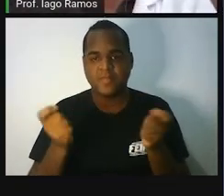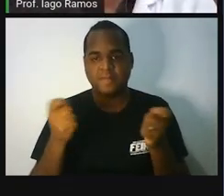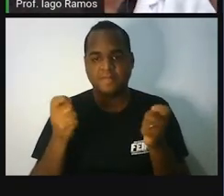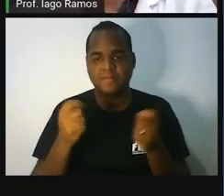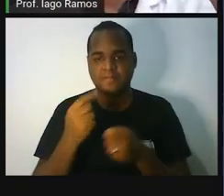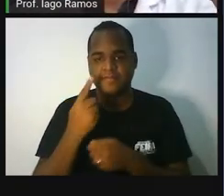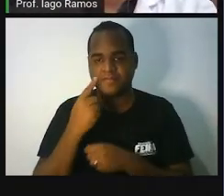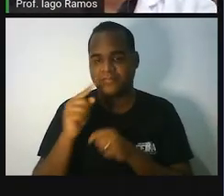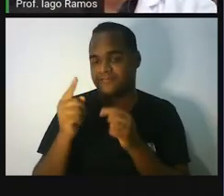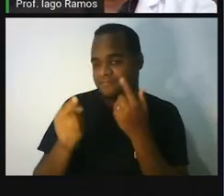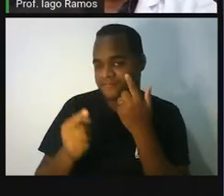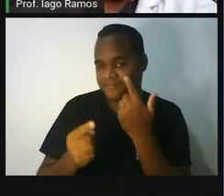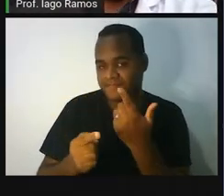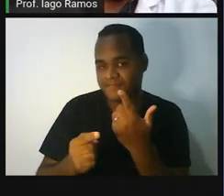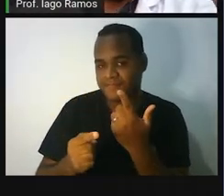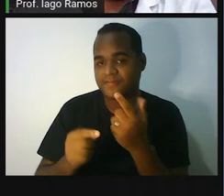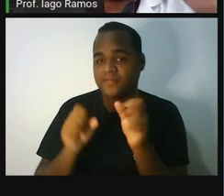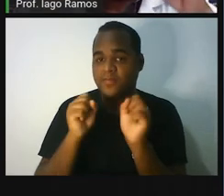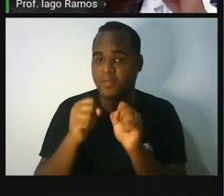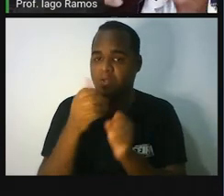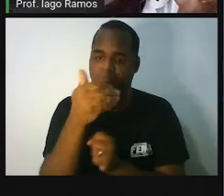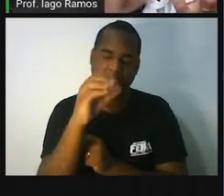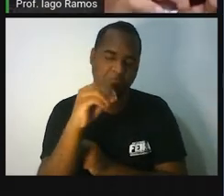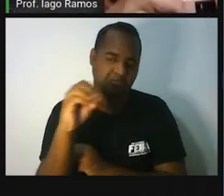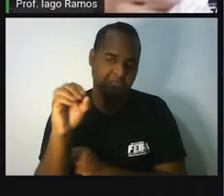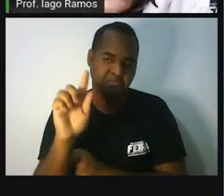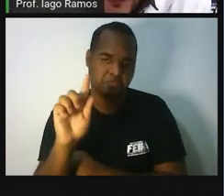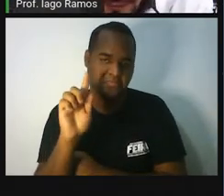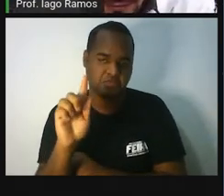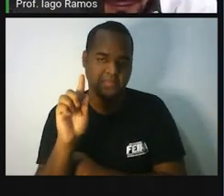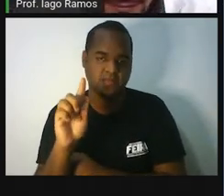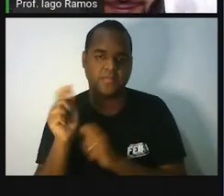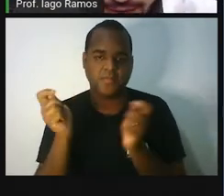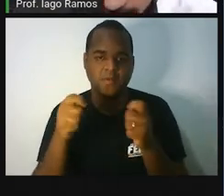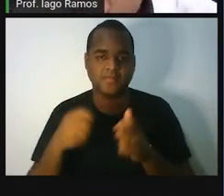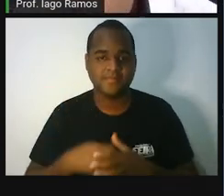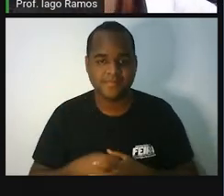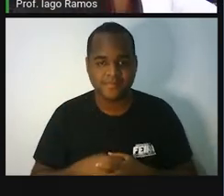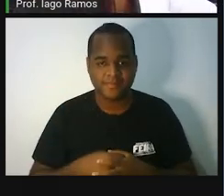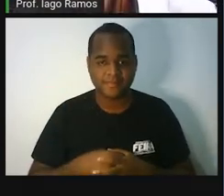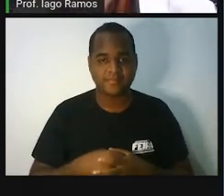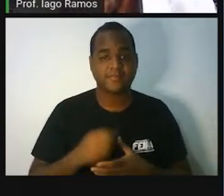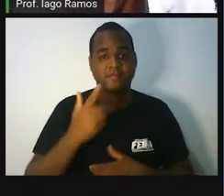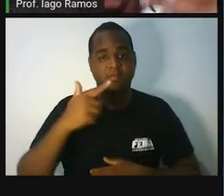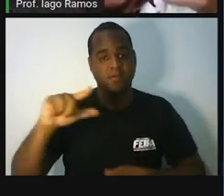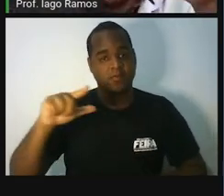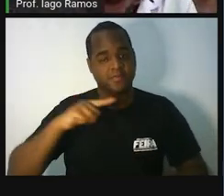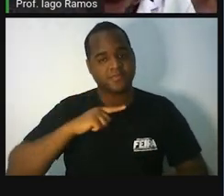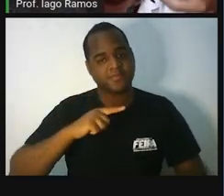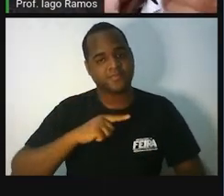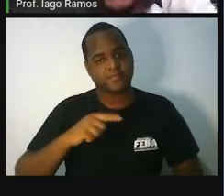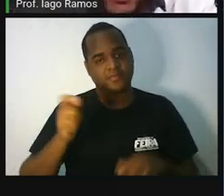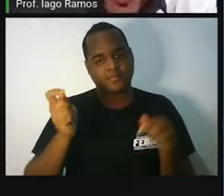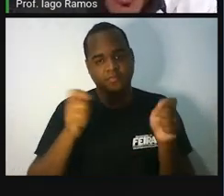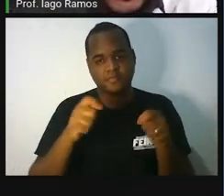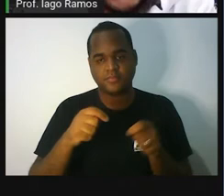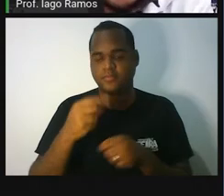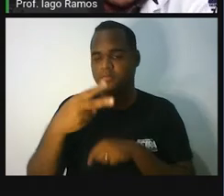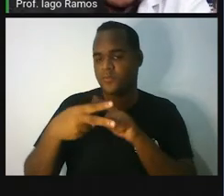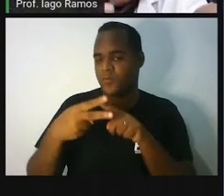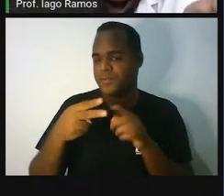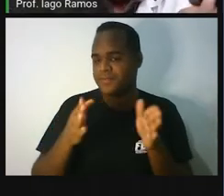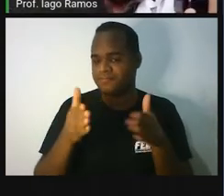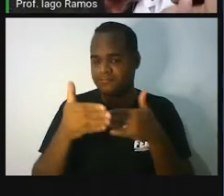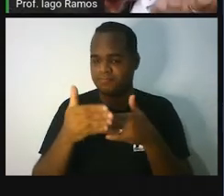aqui seja o pesozinho de 100 gramas. Tá? E aqui na outra mão, digamos que isso seja de duas